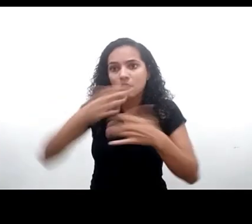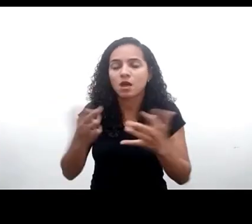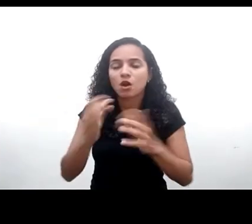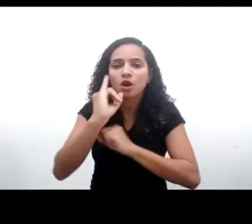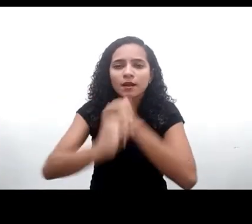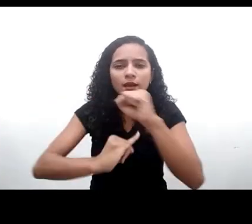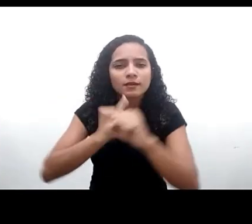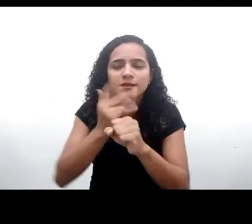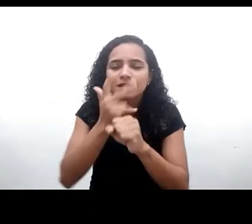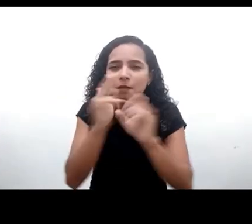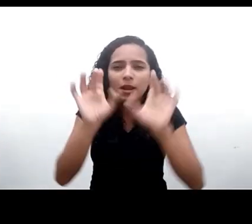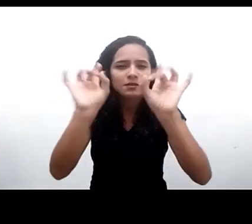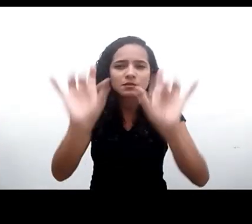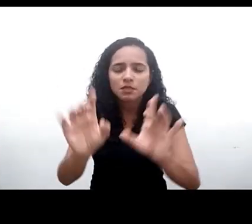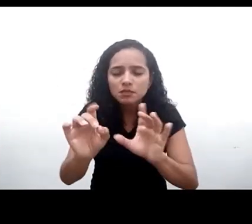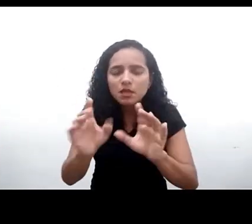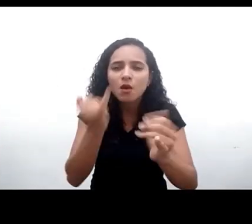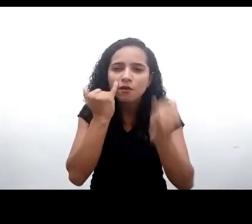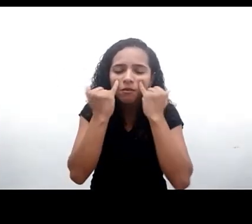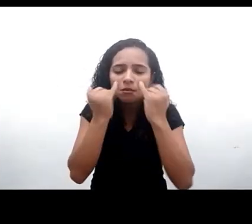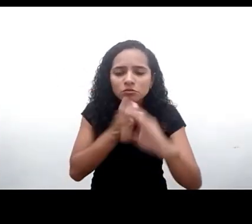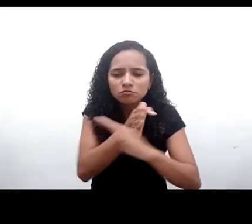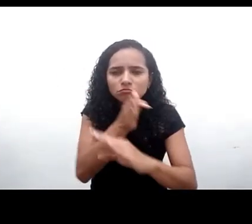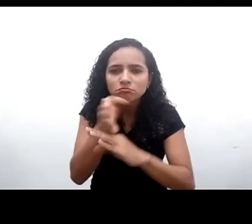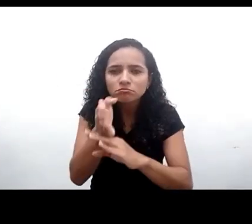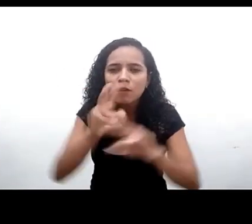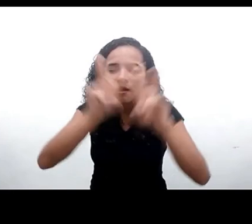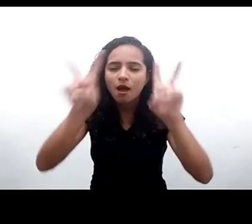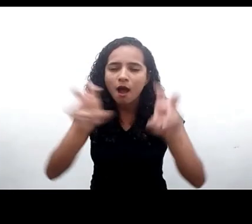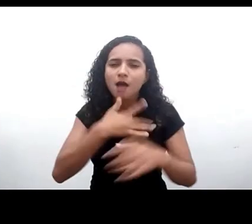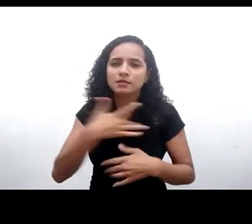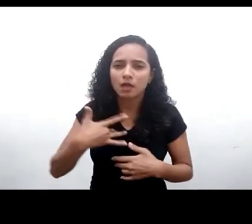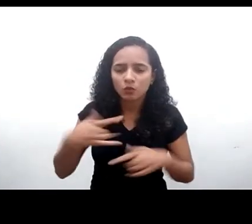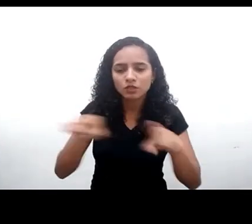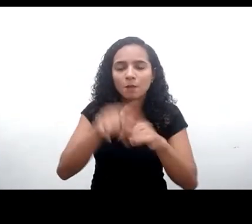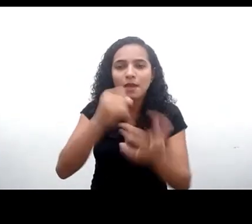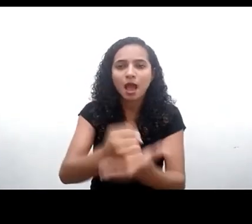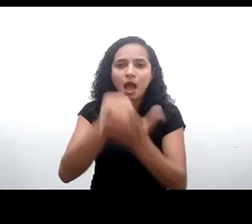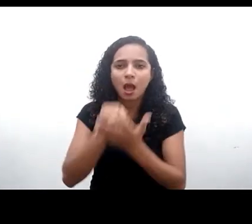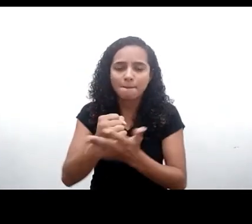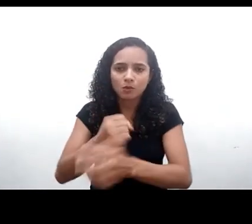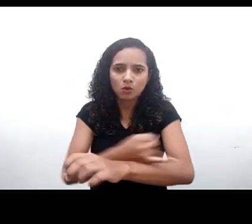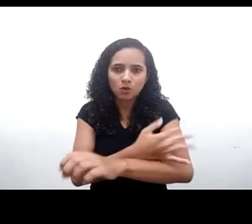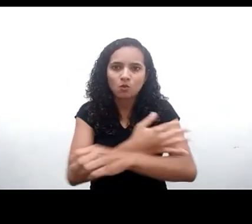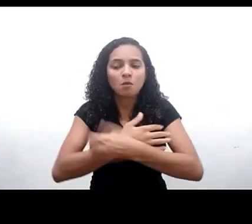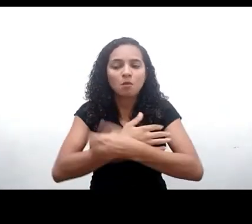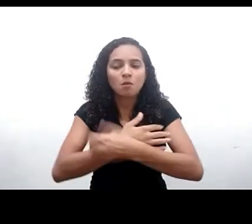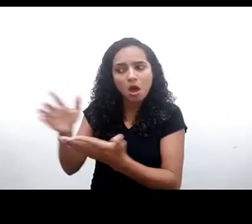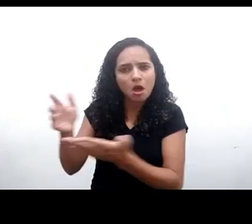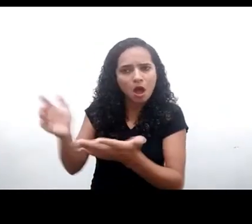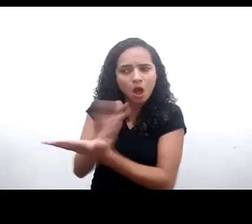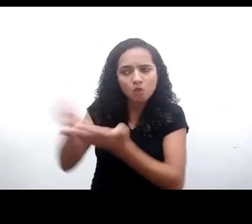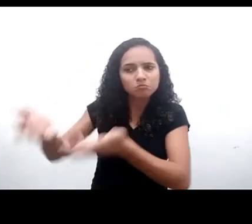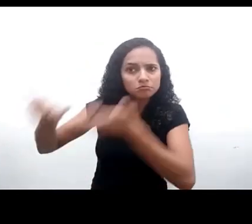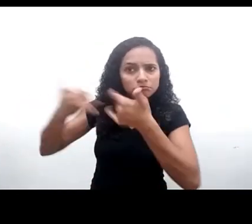para encontrar informações também sobre saúde e apoio emocional registrado nos grupos. Muitos relatos sobre a